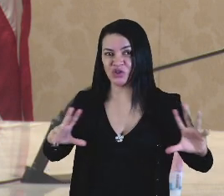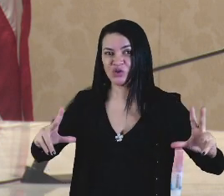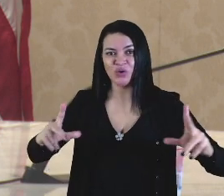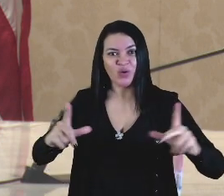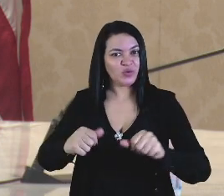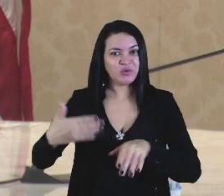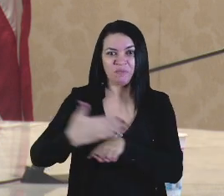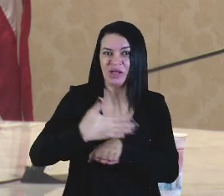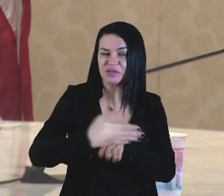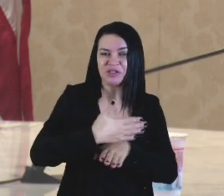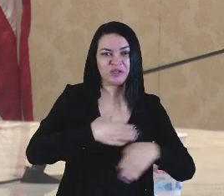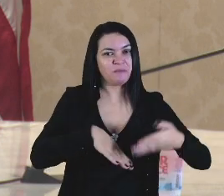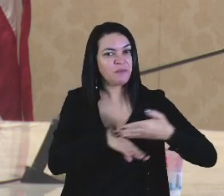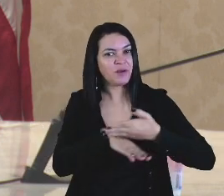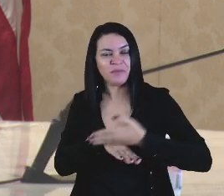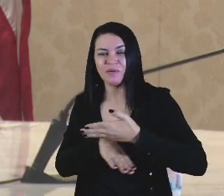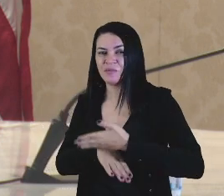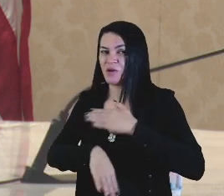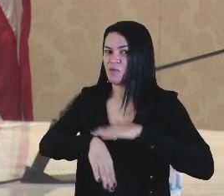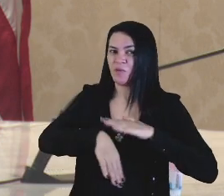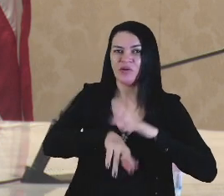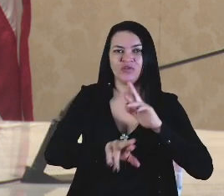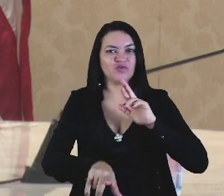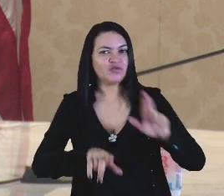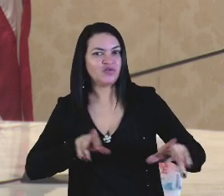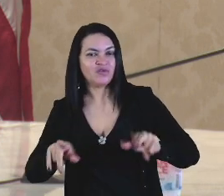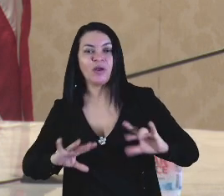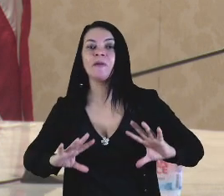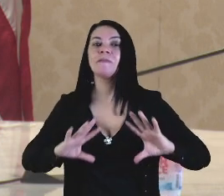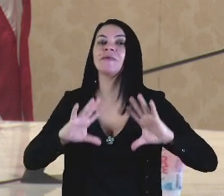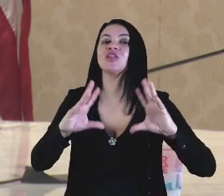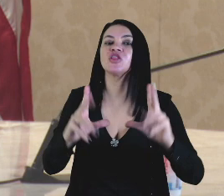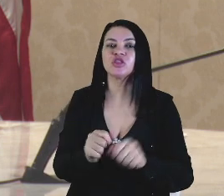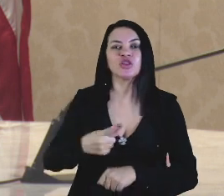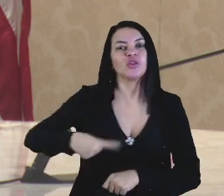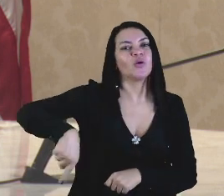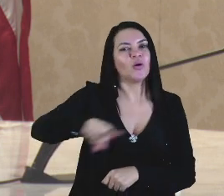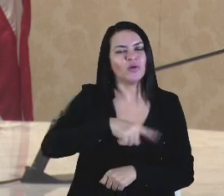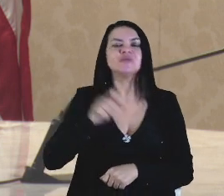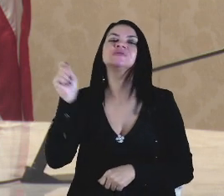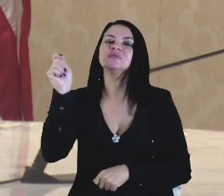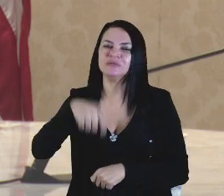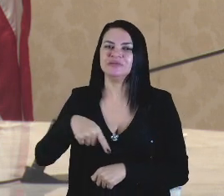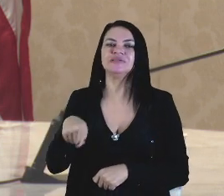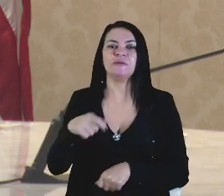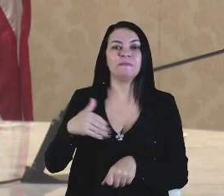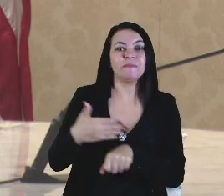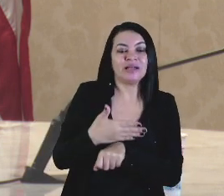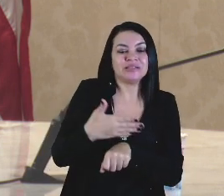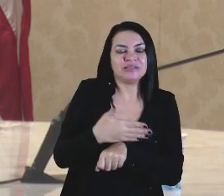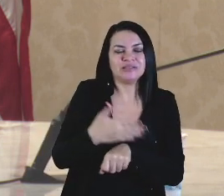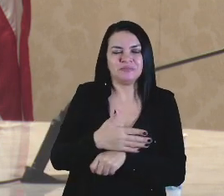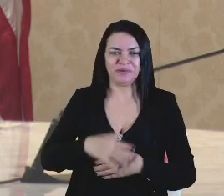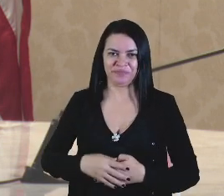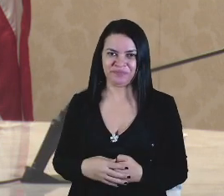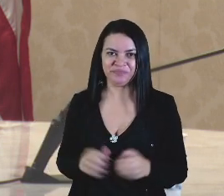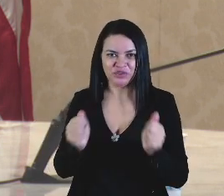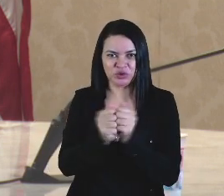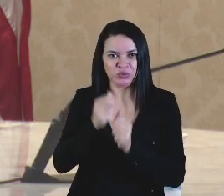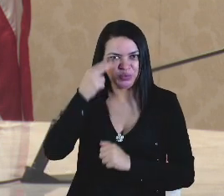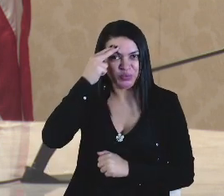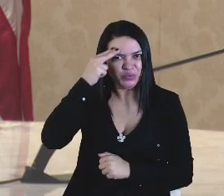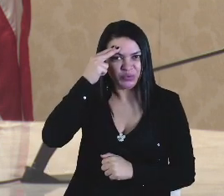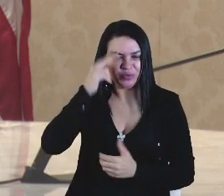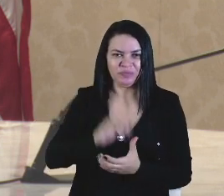momentos diferentes, de formas diferentes, mas todos vocês que aqui estão, participaram disto. Eu gostaria de